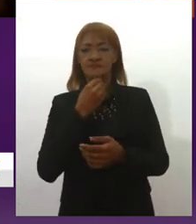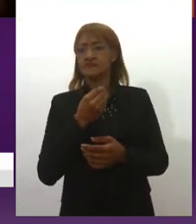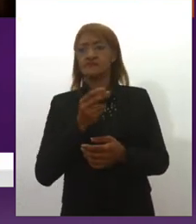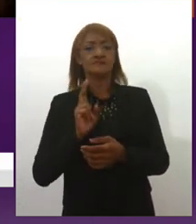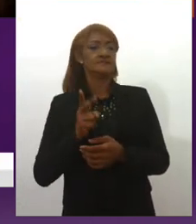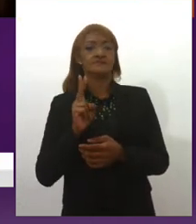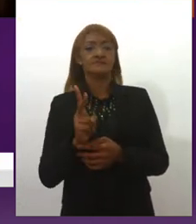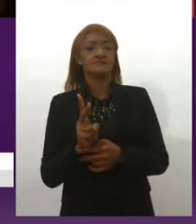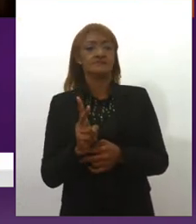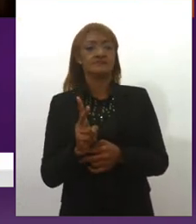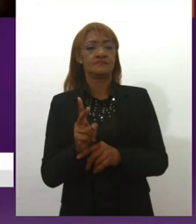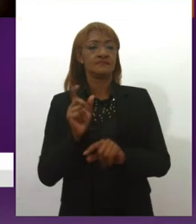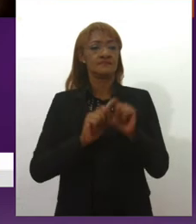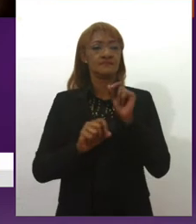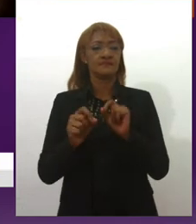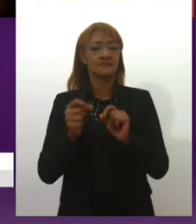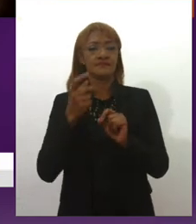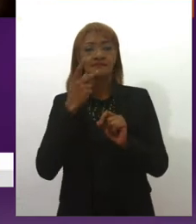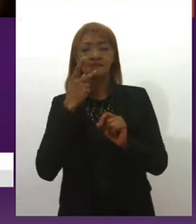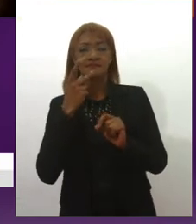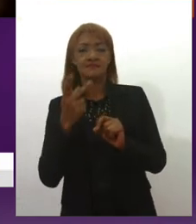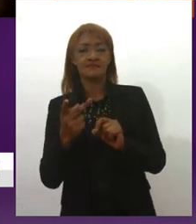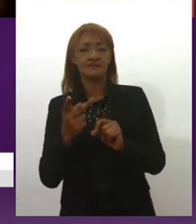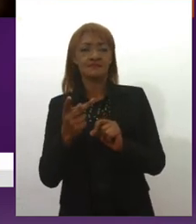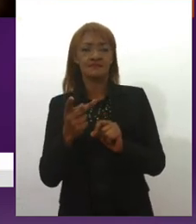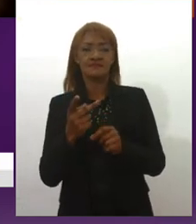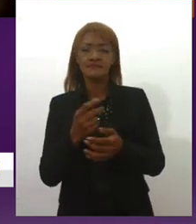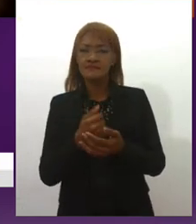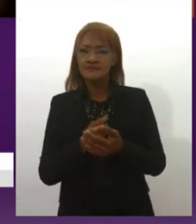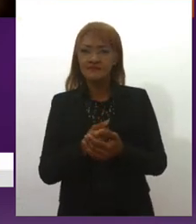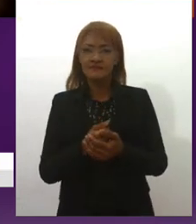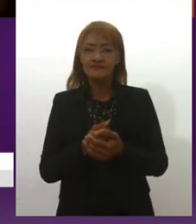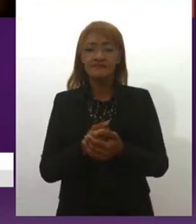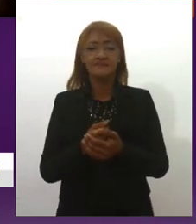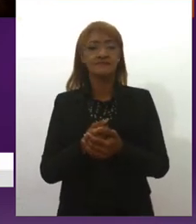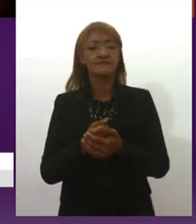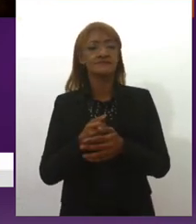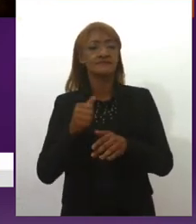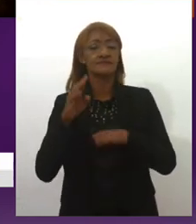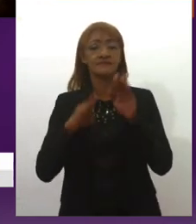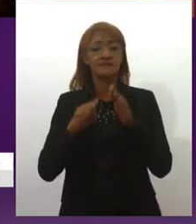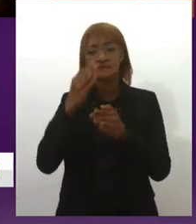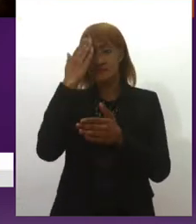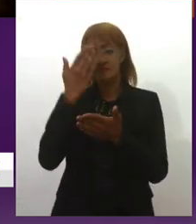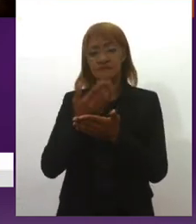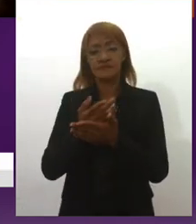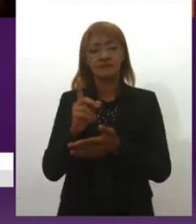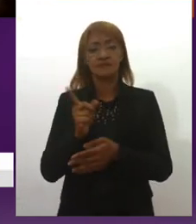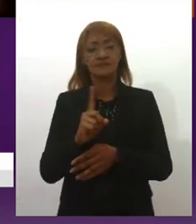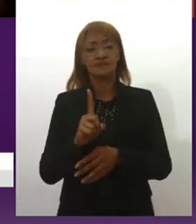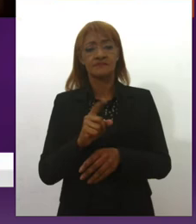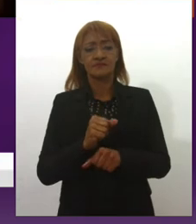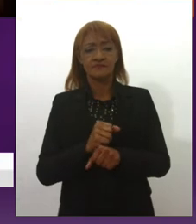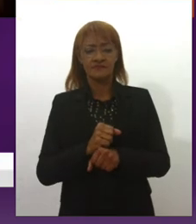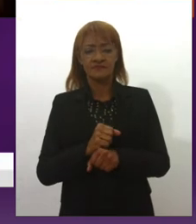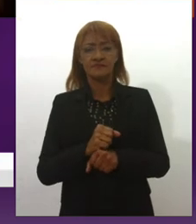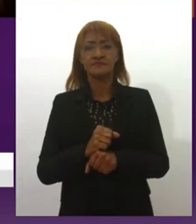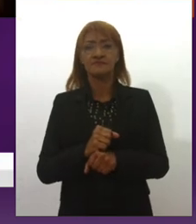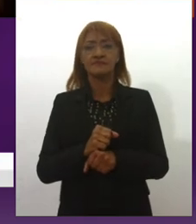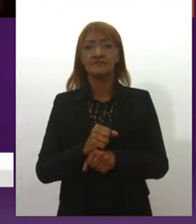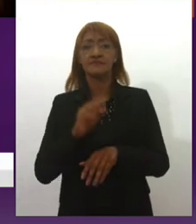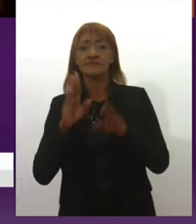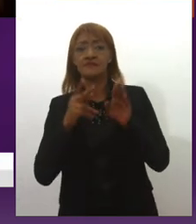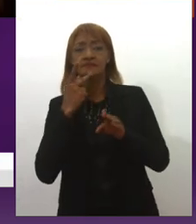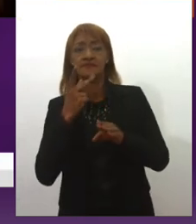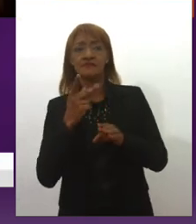em teste, o que a gente fala é muito descredibilizado ainda, tá, Gabi, coloca as nossas palavras em dúvidas, por isso que eu